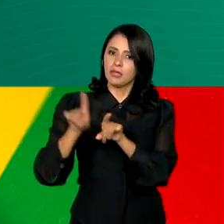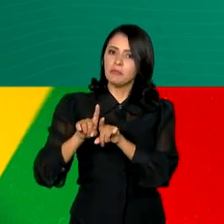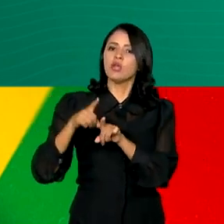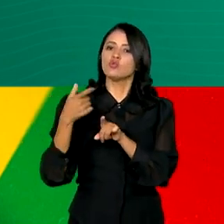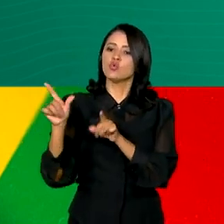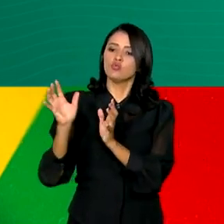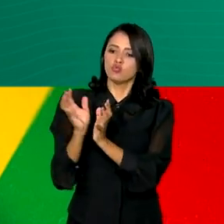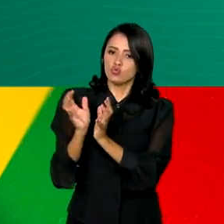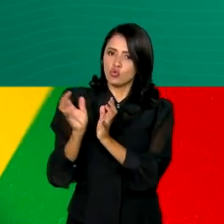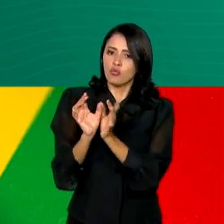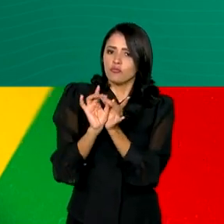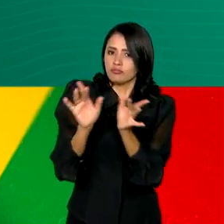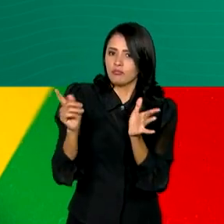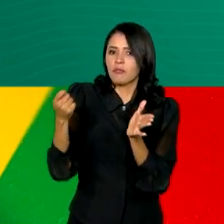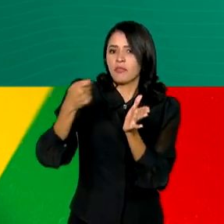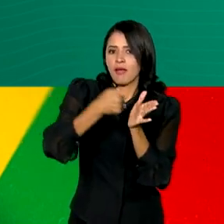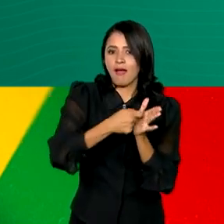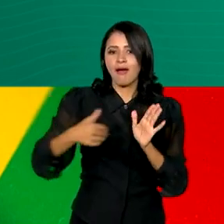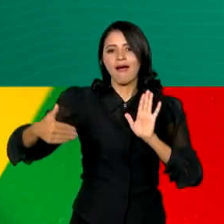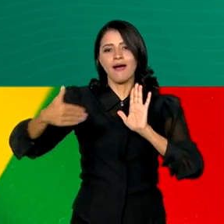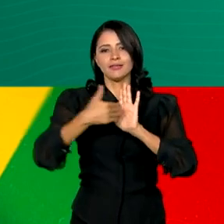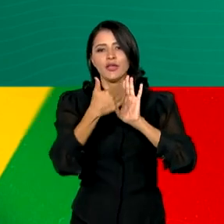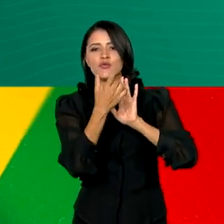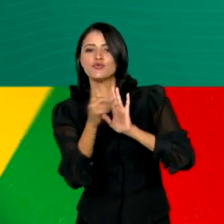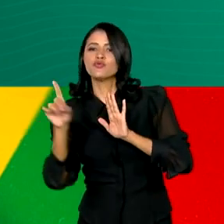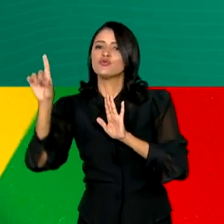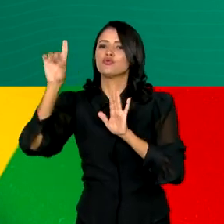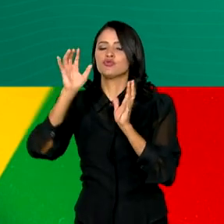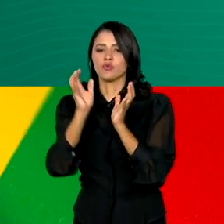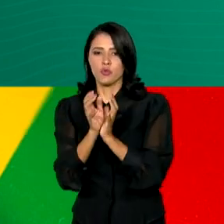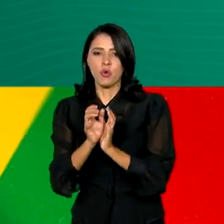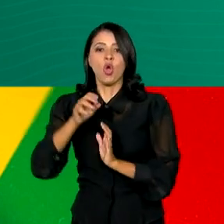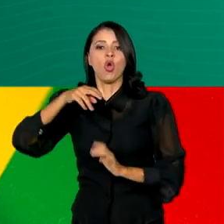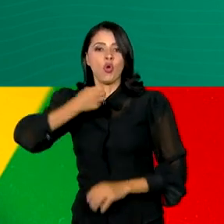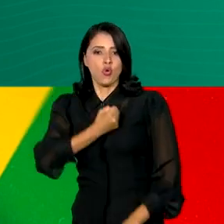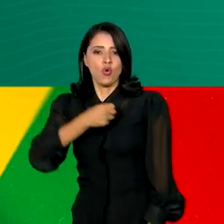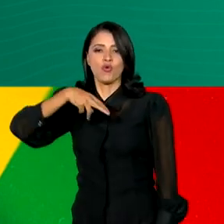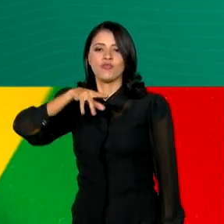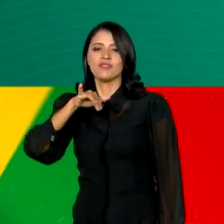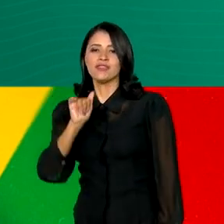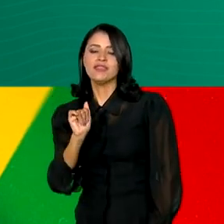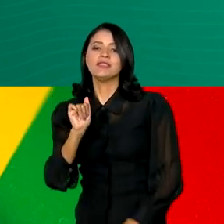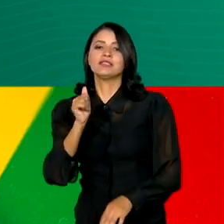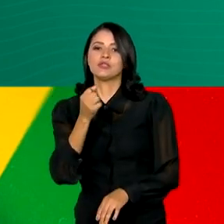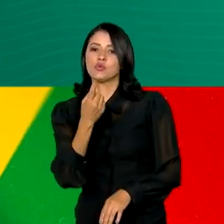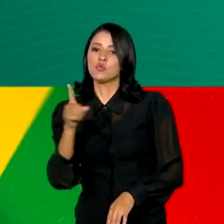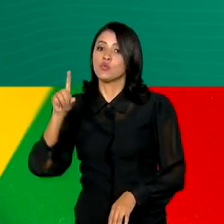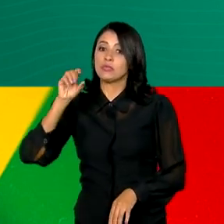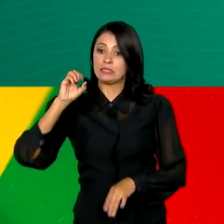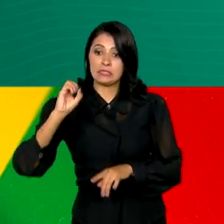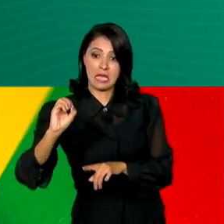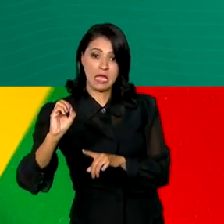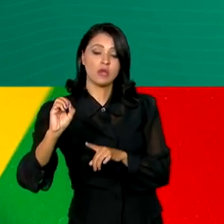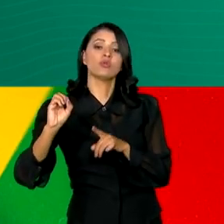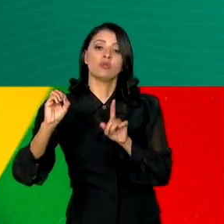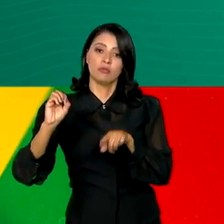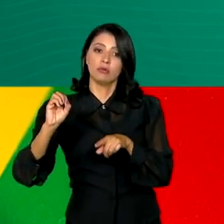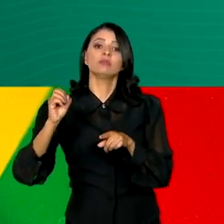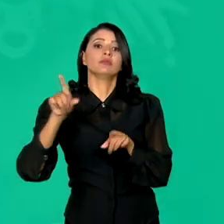liberados. Até que o último grupo, com NIS de final 0, receba o seu valor